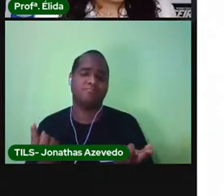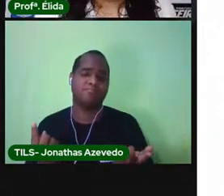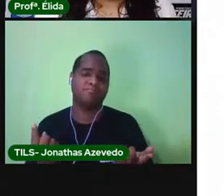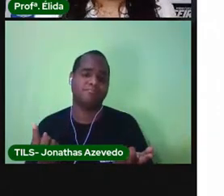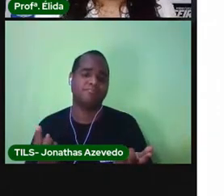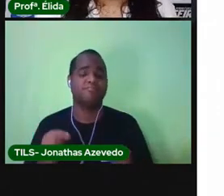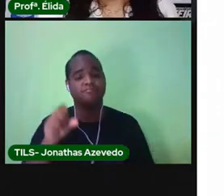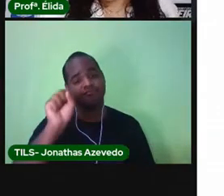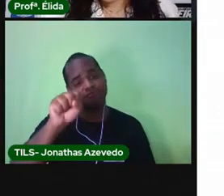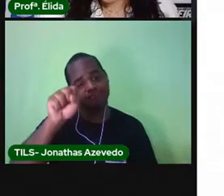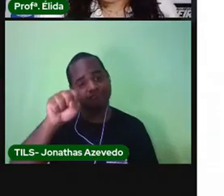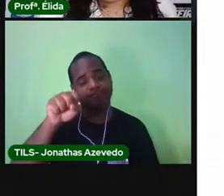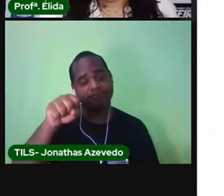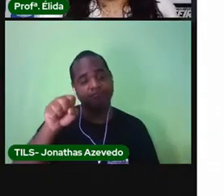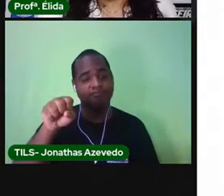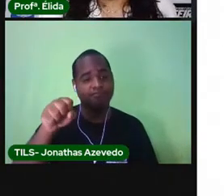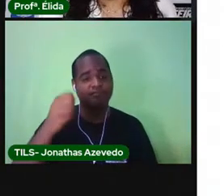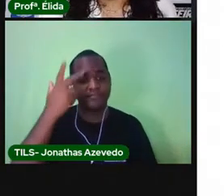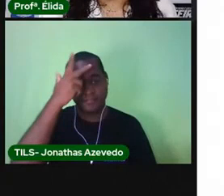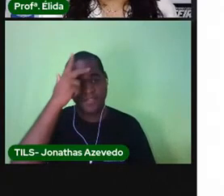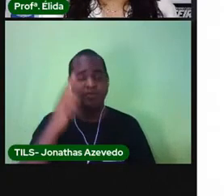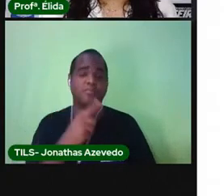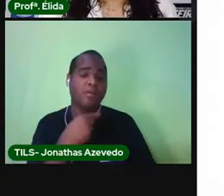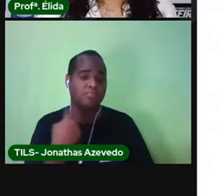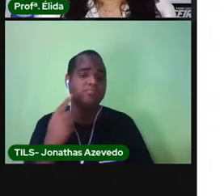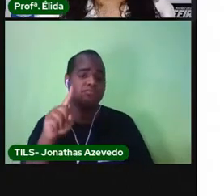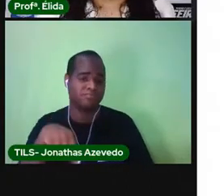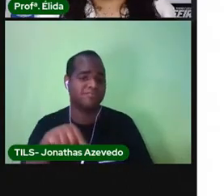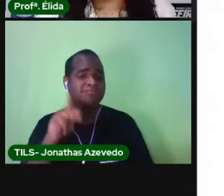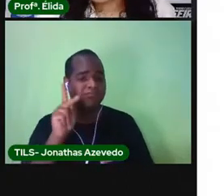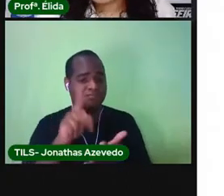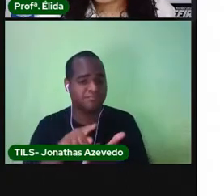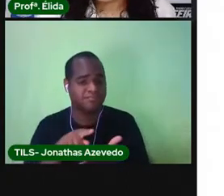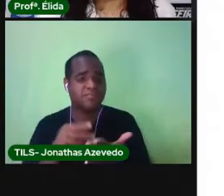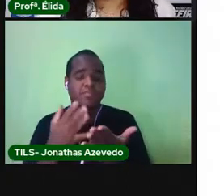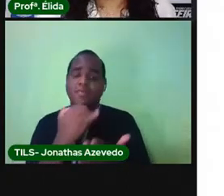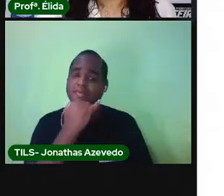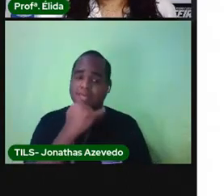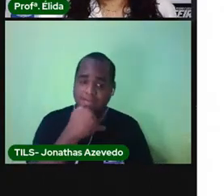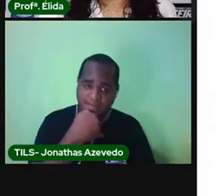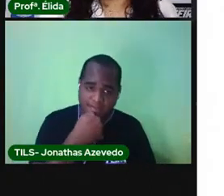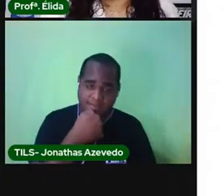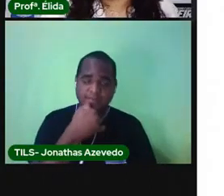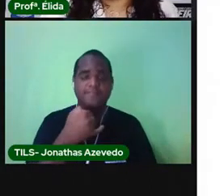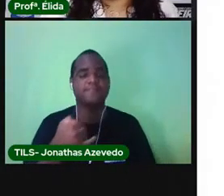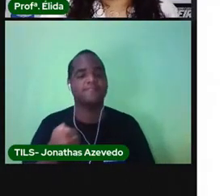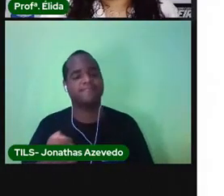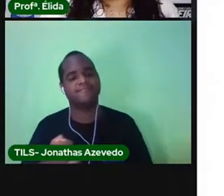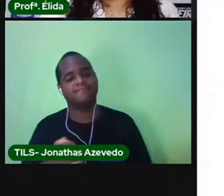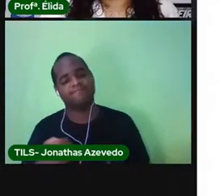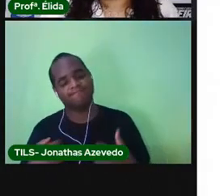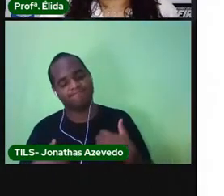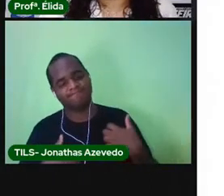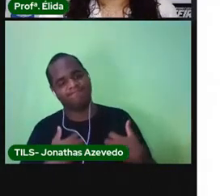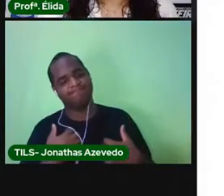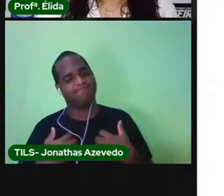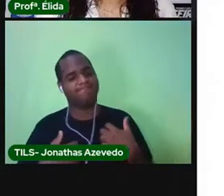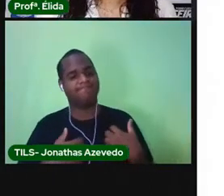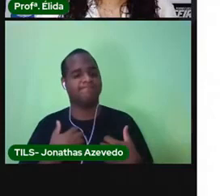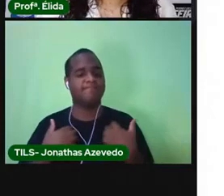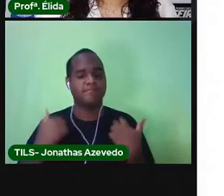Sim, esse é o ciclo da vida. A gente fica triste, né? Quando a gente pende as pessoas,